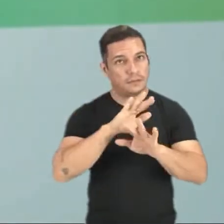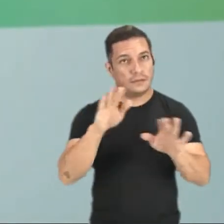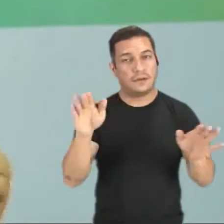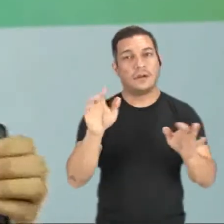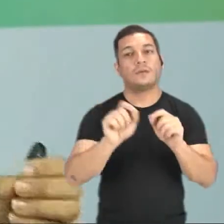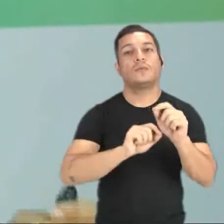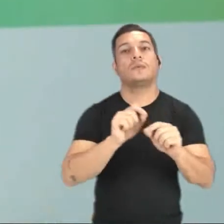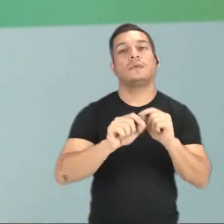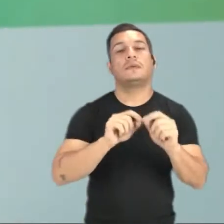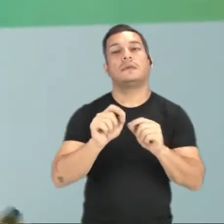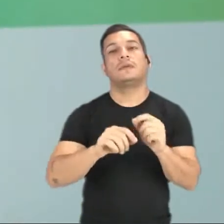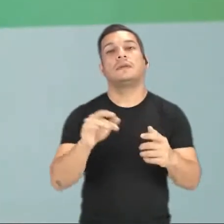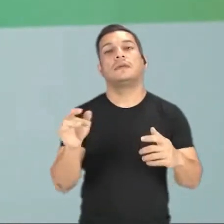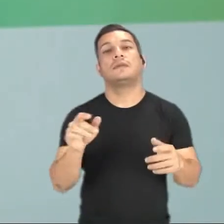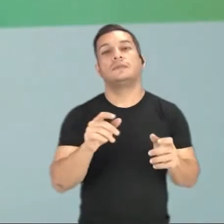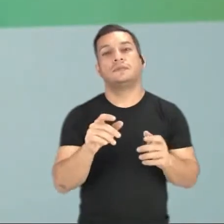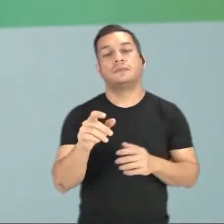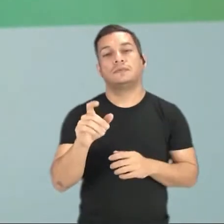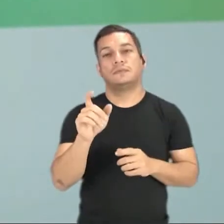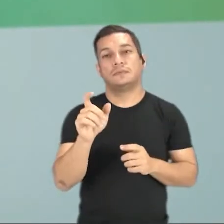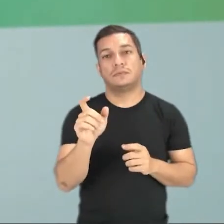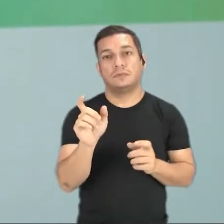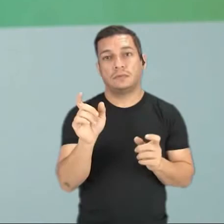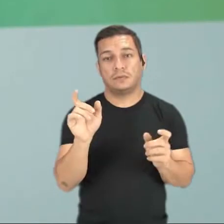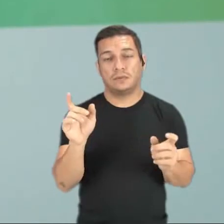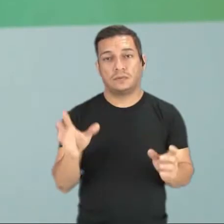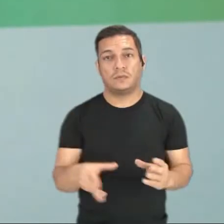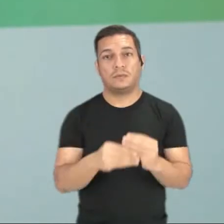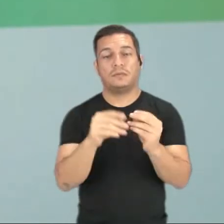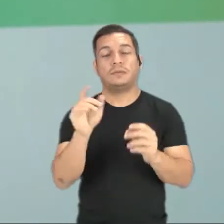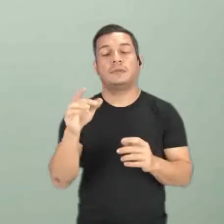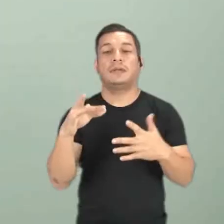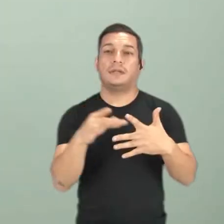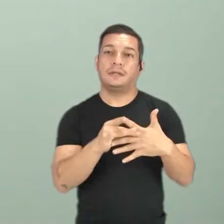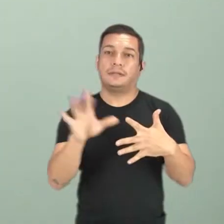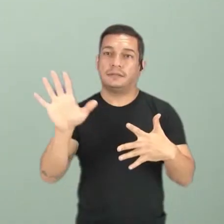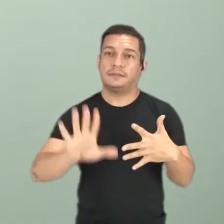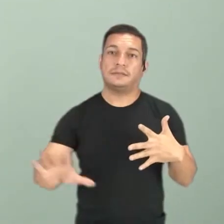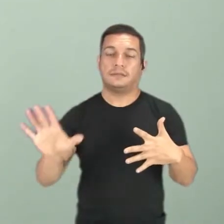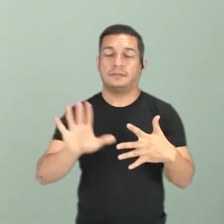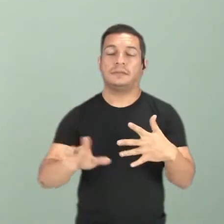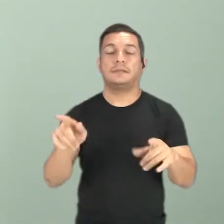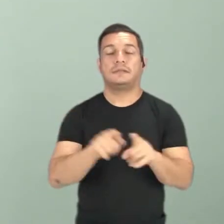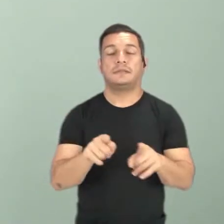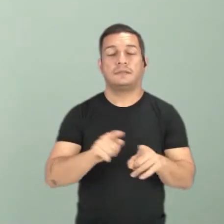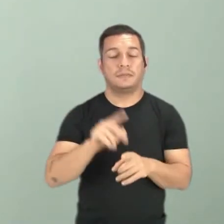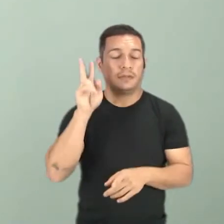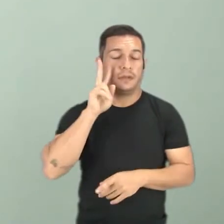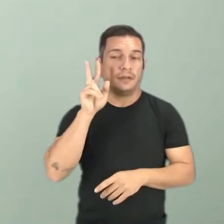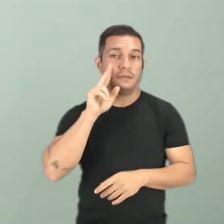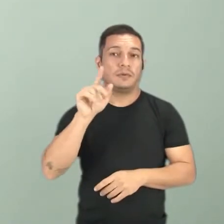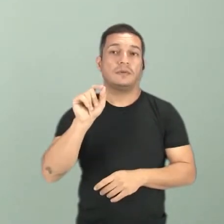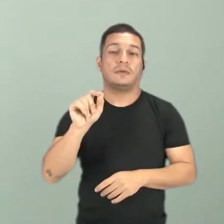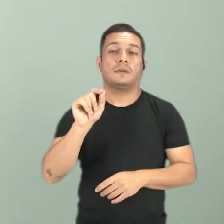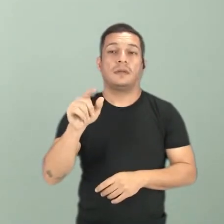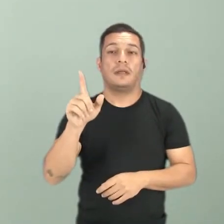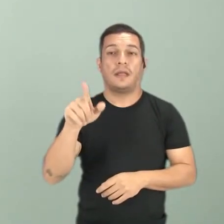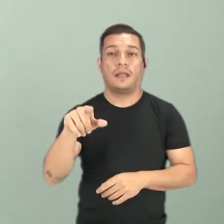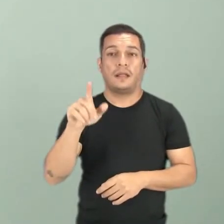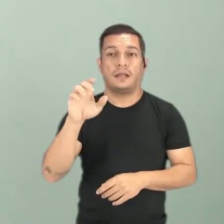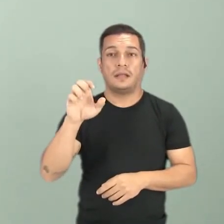o que são os recursos estilísticos e semióticos no anúncio publicitário. Lembrem que os recursos estilísticos estão